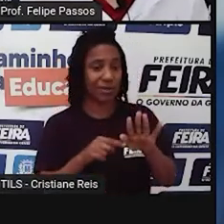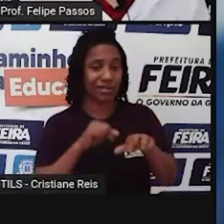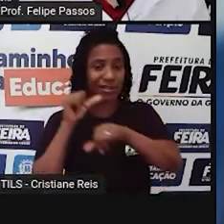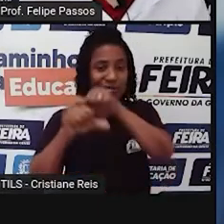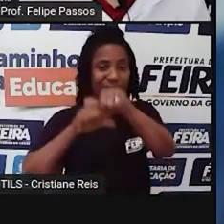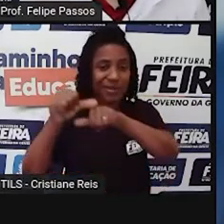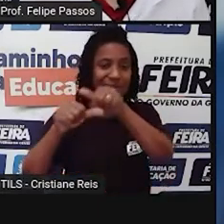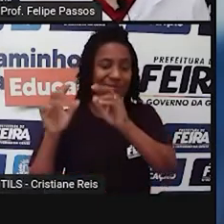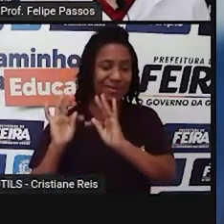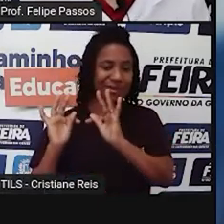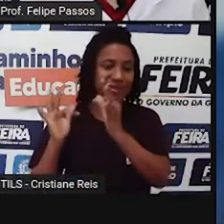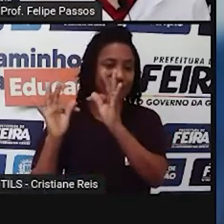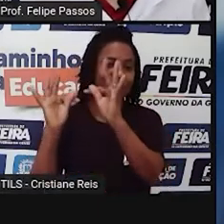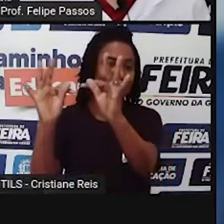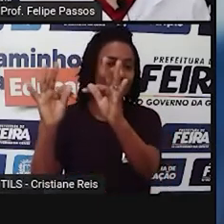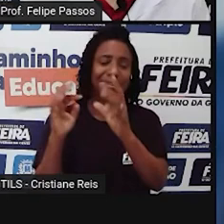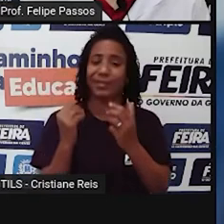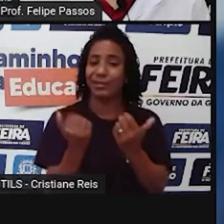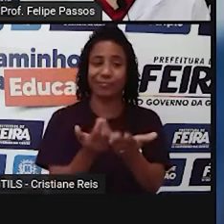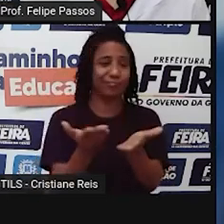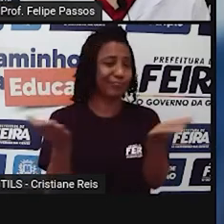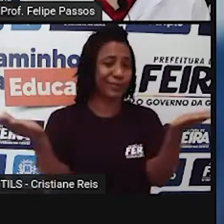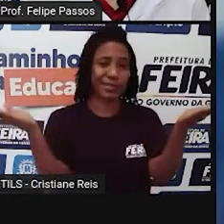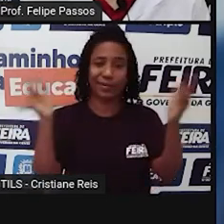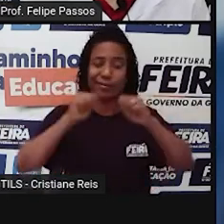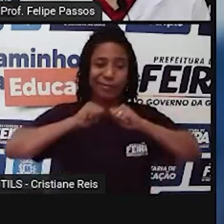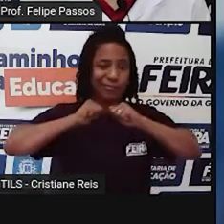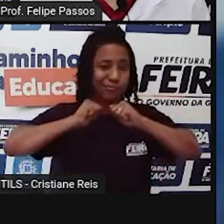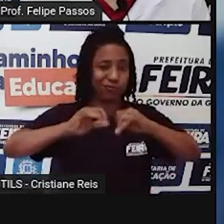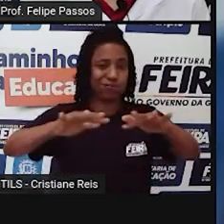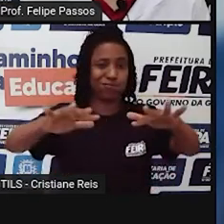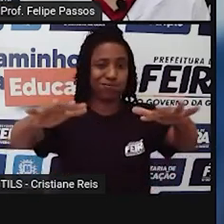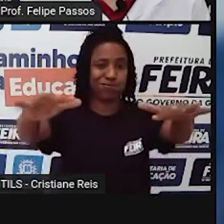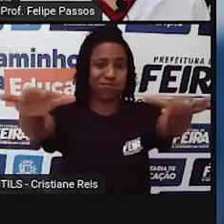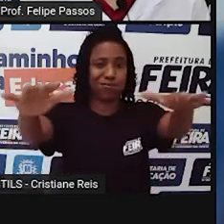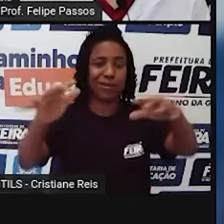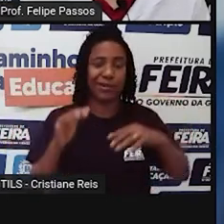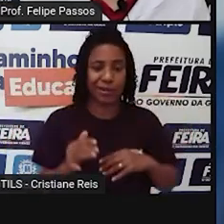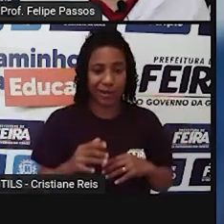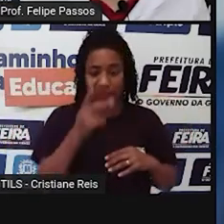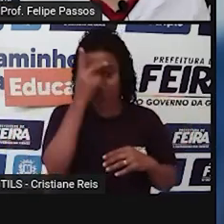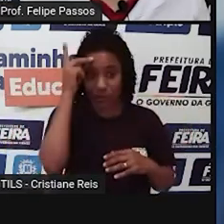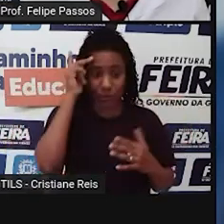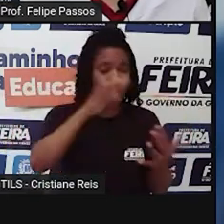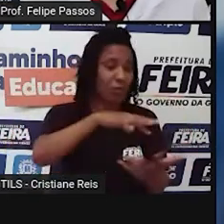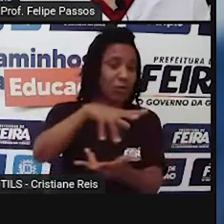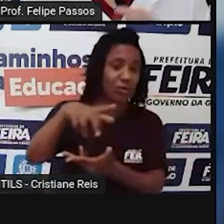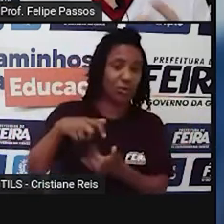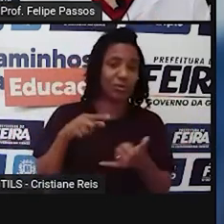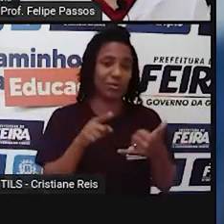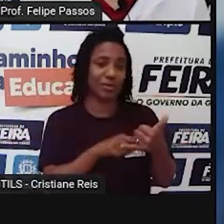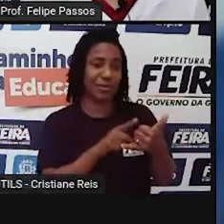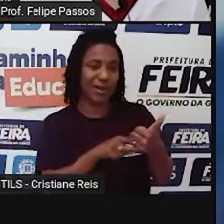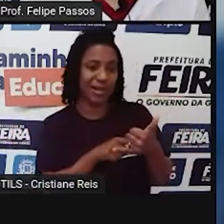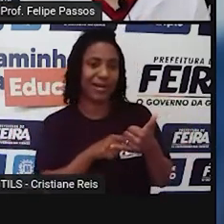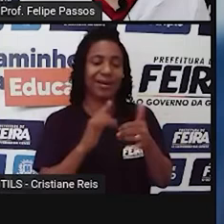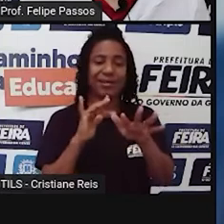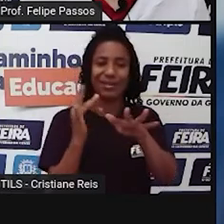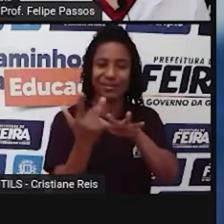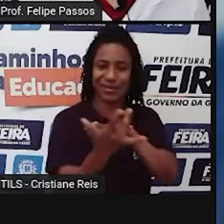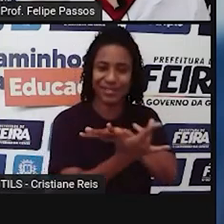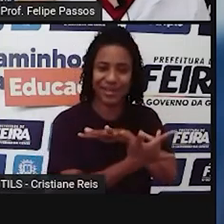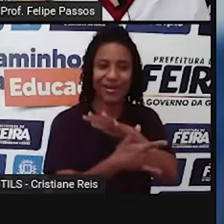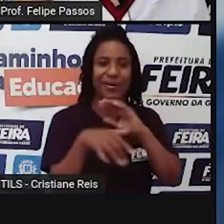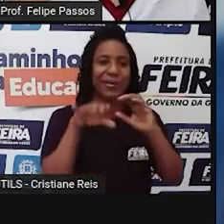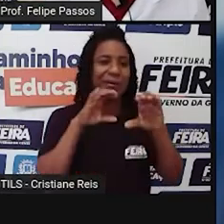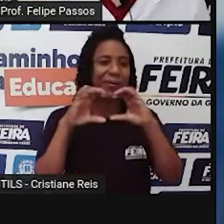A grande maioria das pessoas no mundo, hoje em dia, tem o seu celularzinho, tem a sua rede social, se comunica através desse